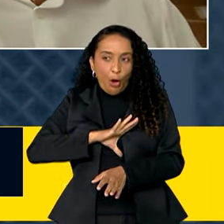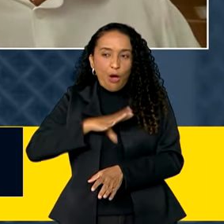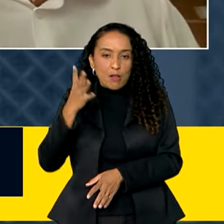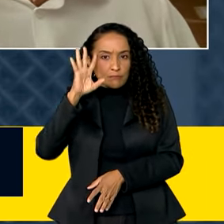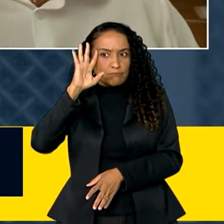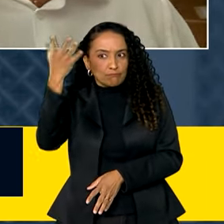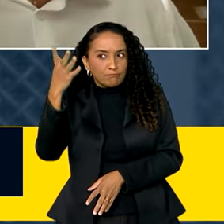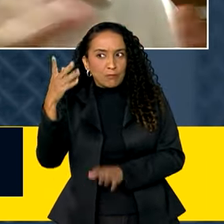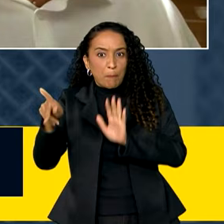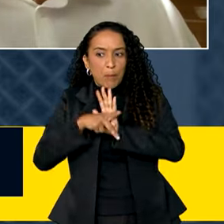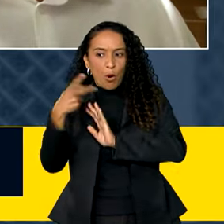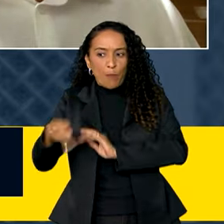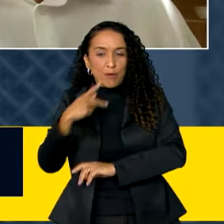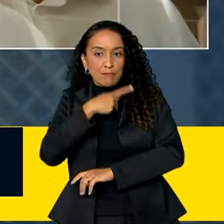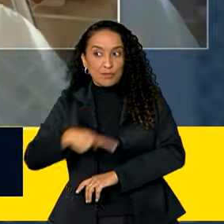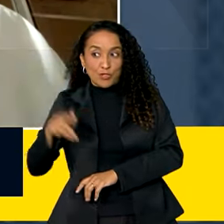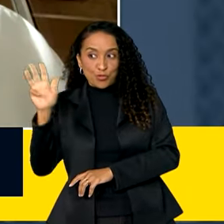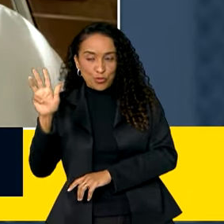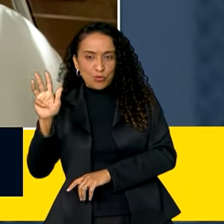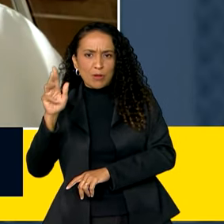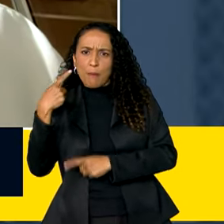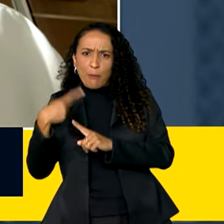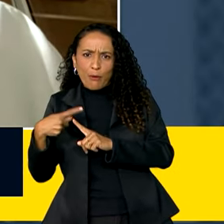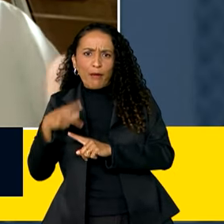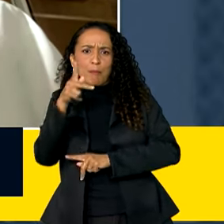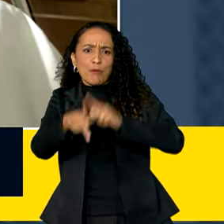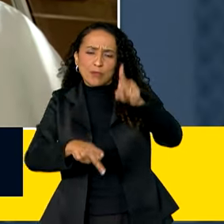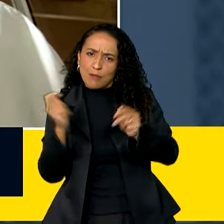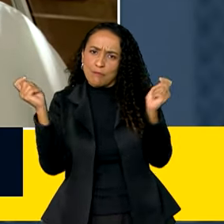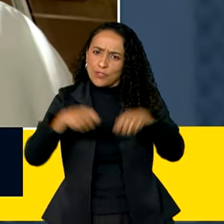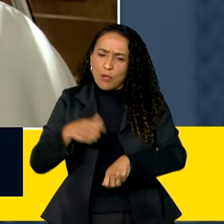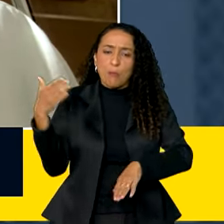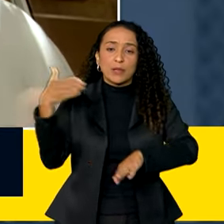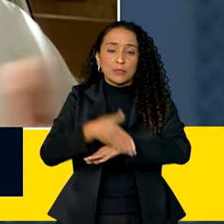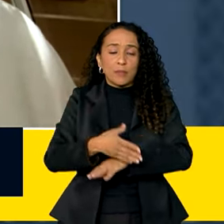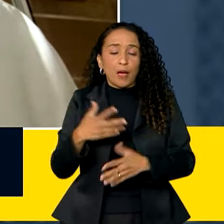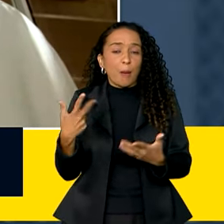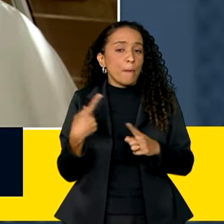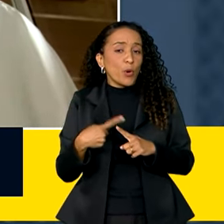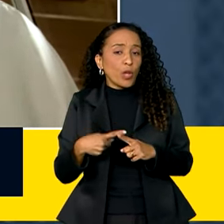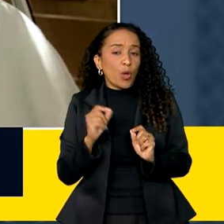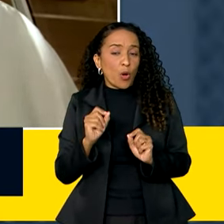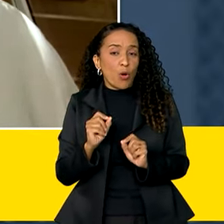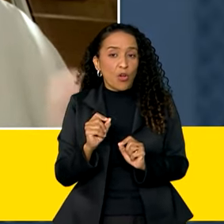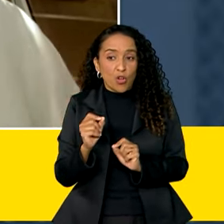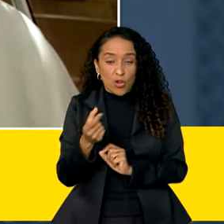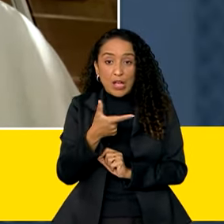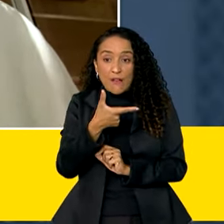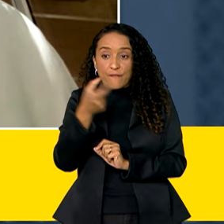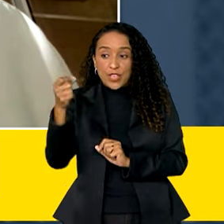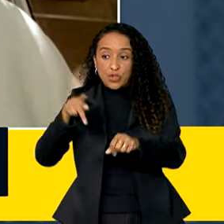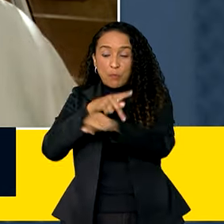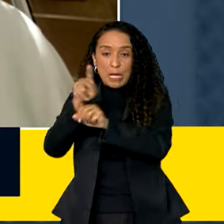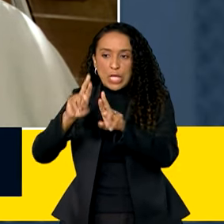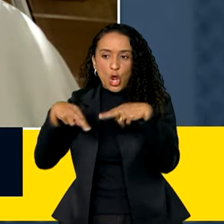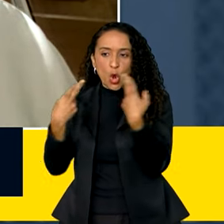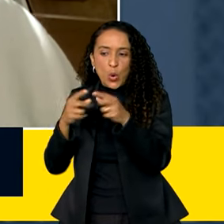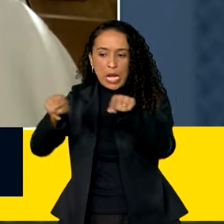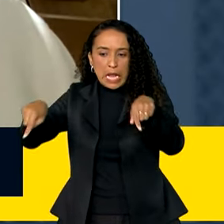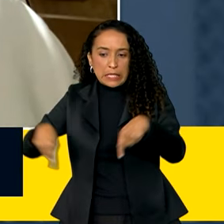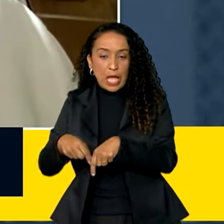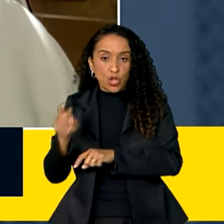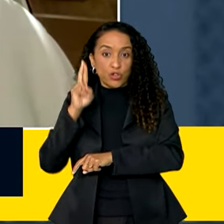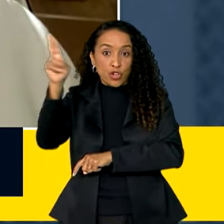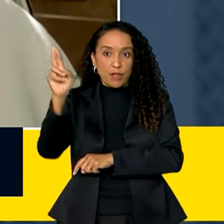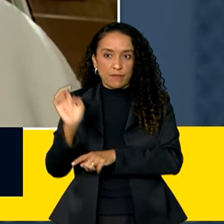determinação do presidente Lula para que a população pudesse participar. Porque o acontece? Os 20 economias se reúnem em uma sala, o chefe de